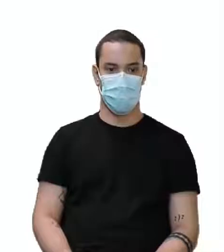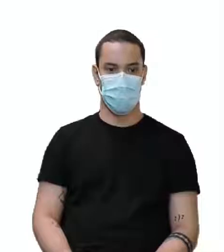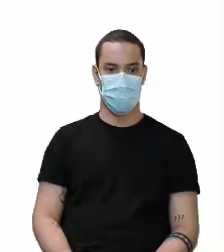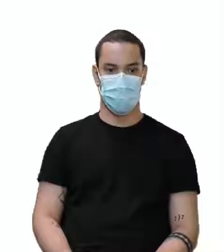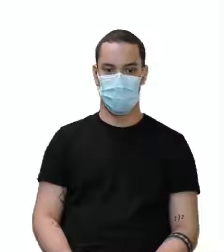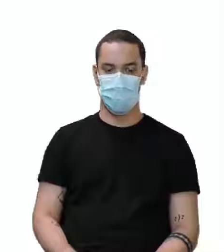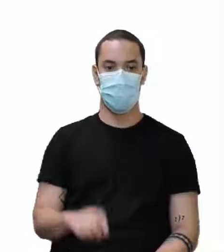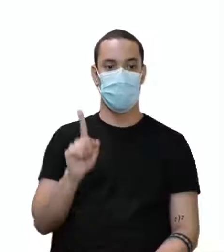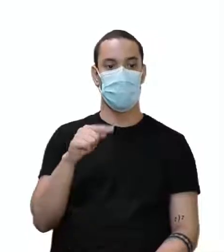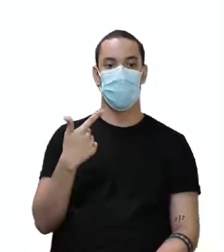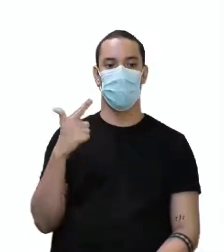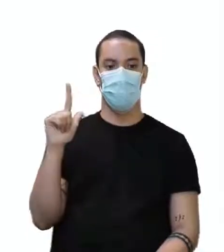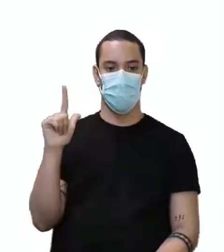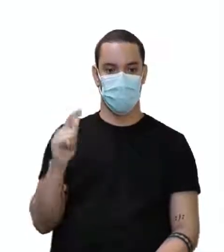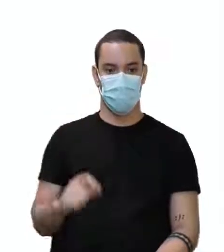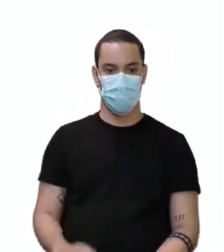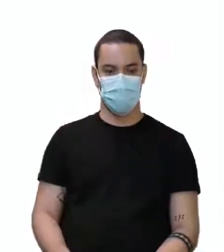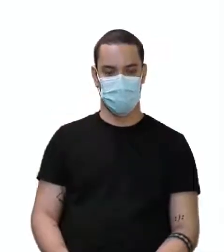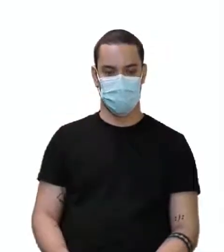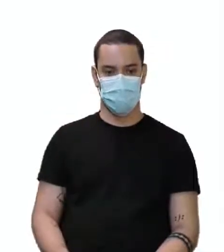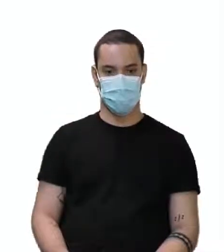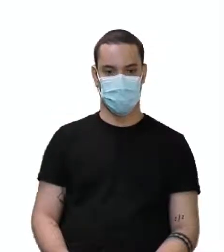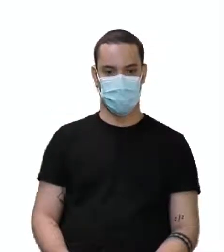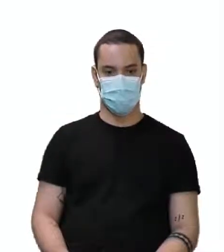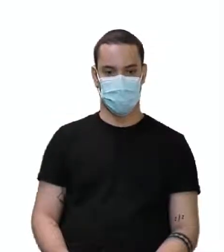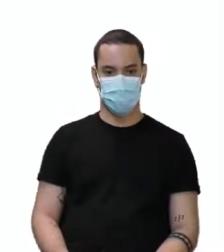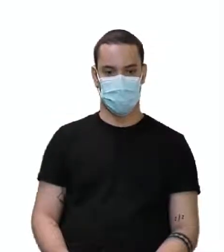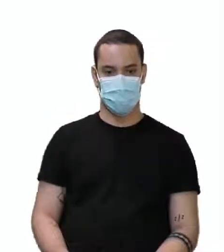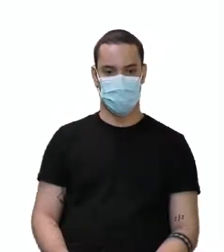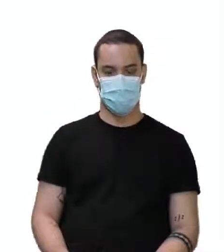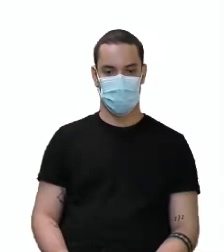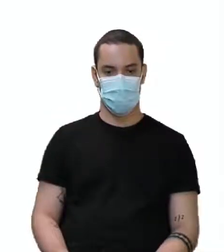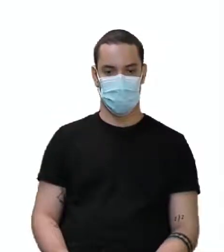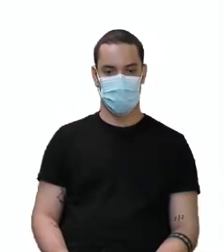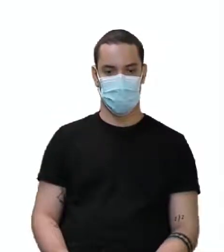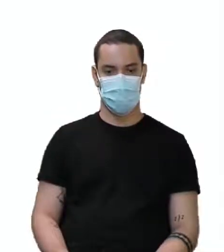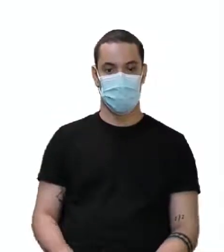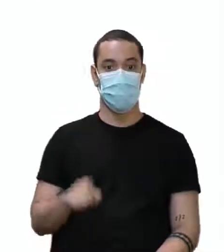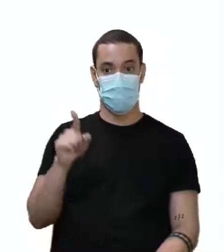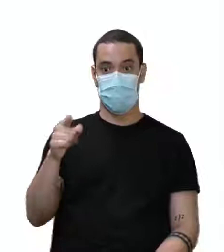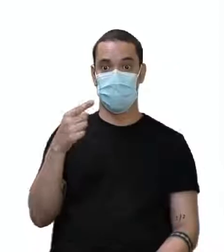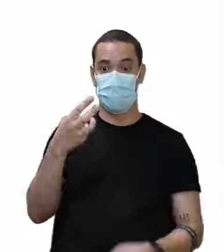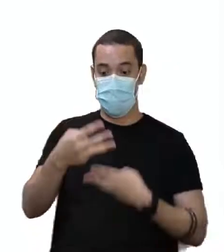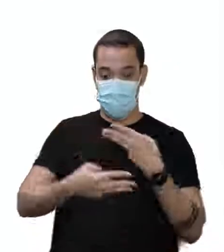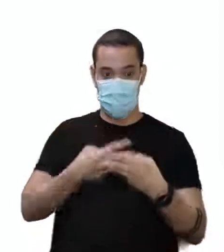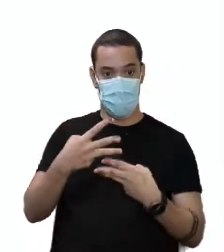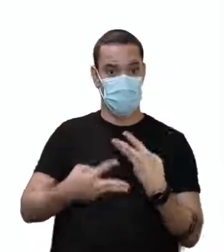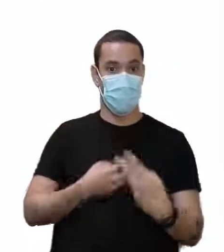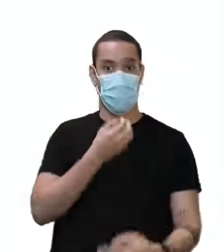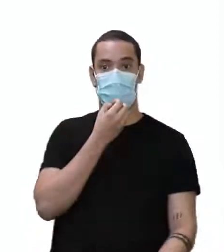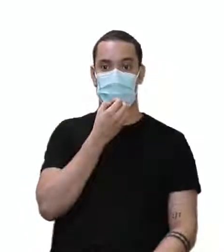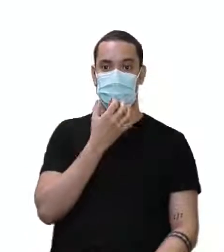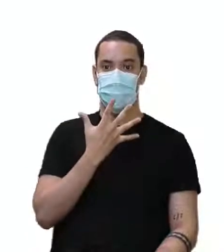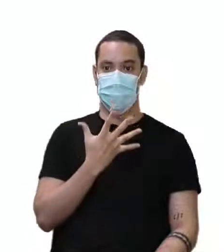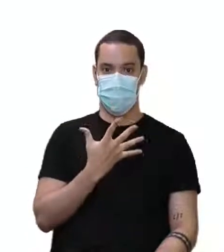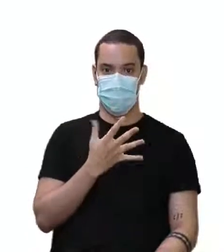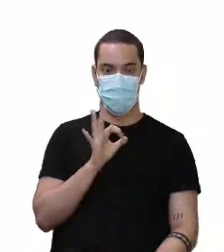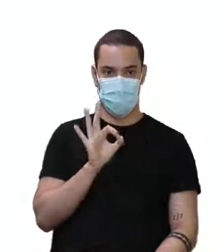coisa. Não é. This is really good spaghetti. Esse é um espaguete bom. All right?